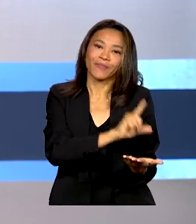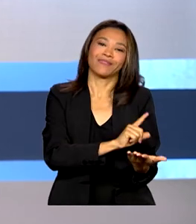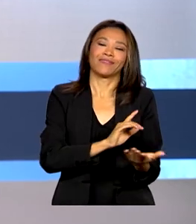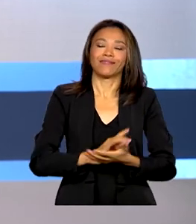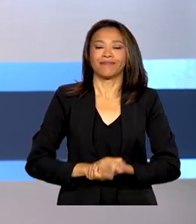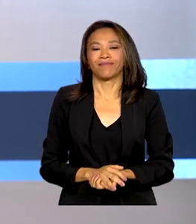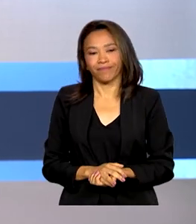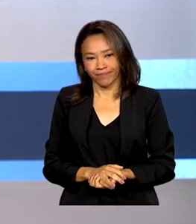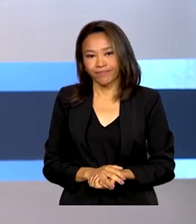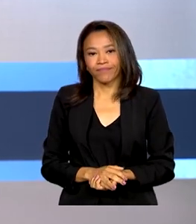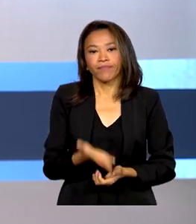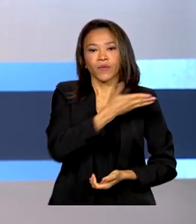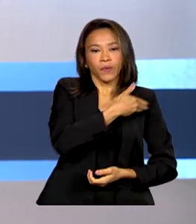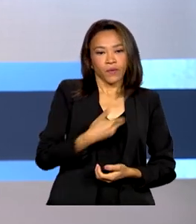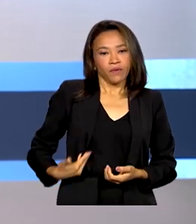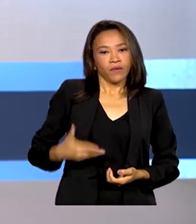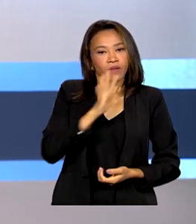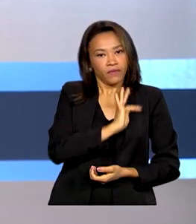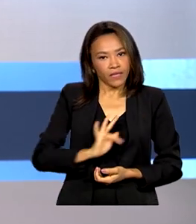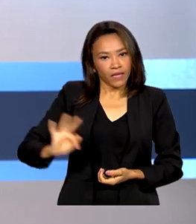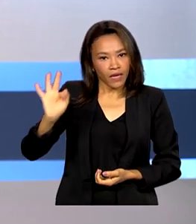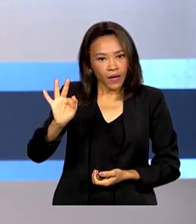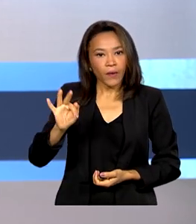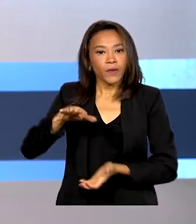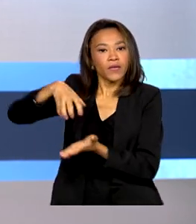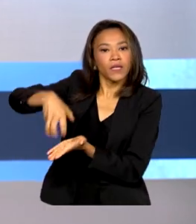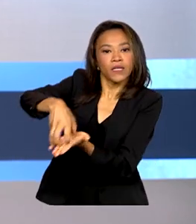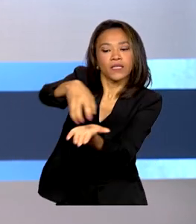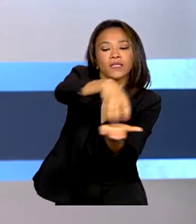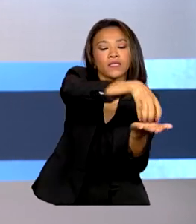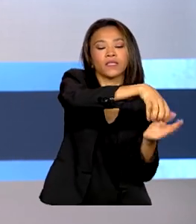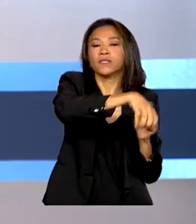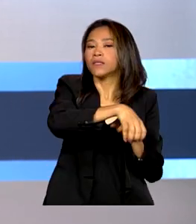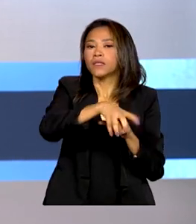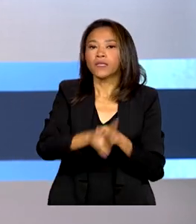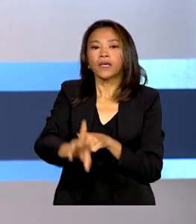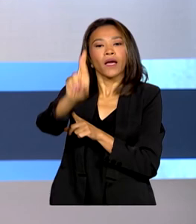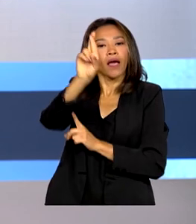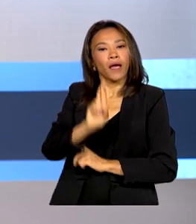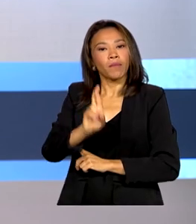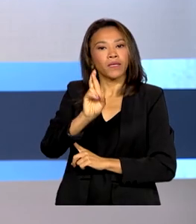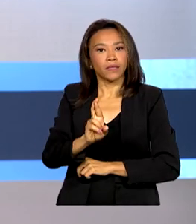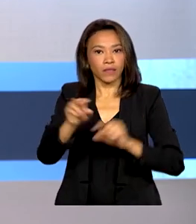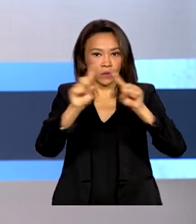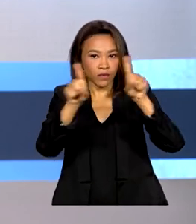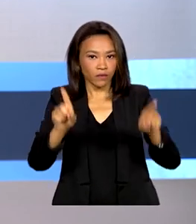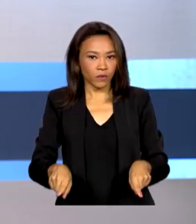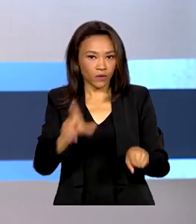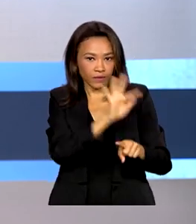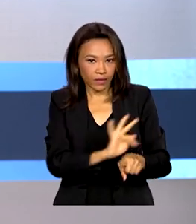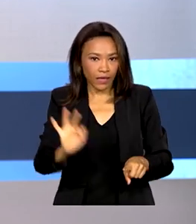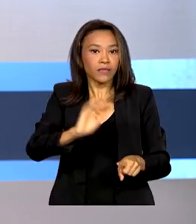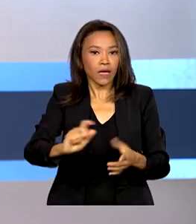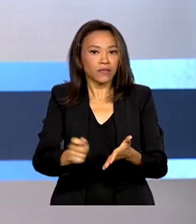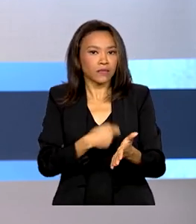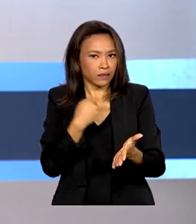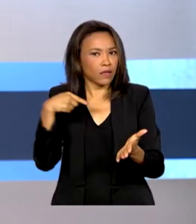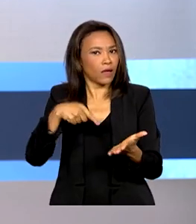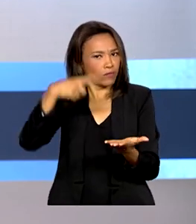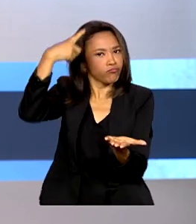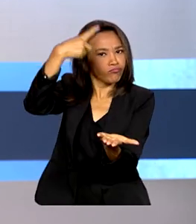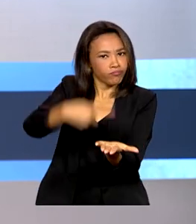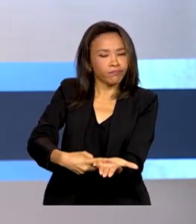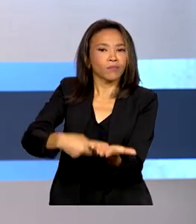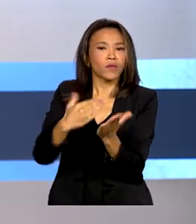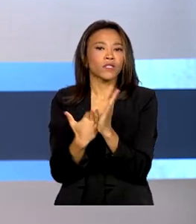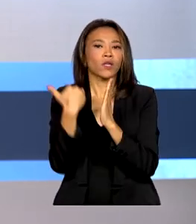O governo federal e as entidades que representam os servidores federais assinaram acordo de reajuste salarial de 9